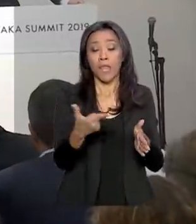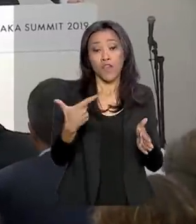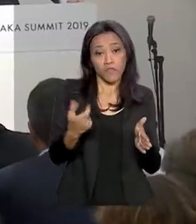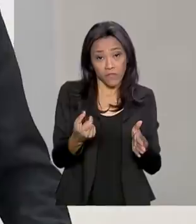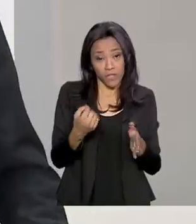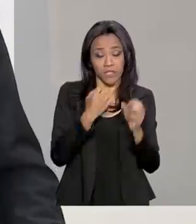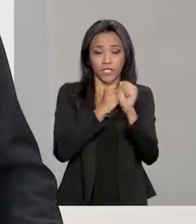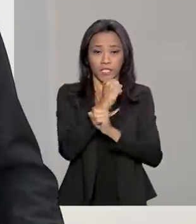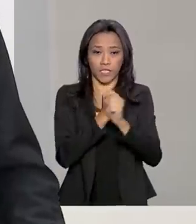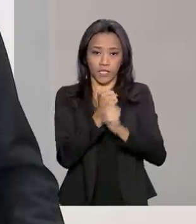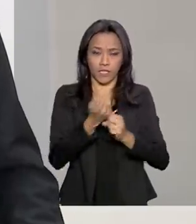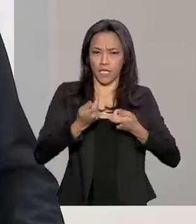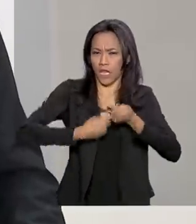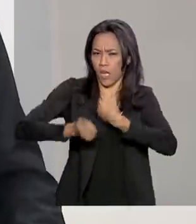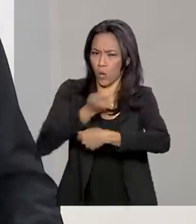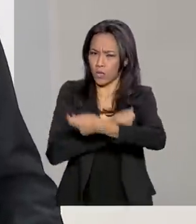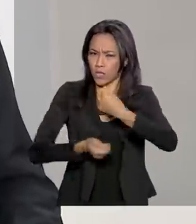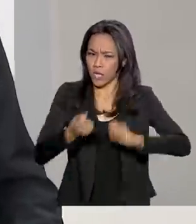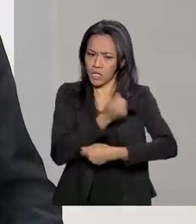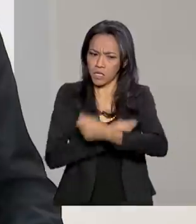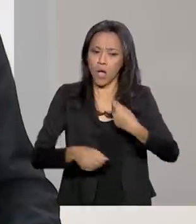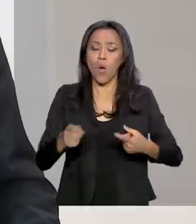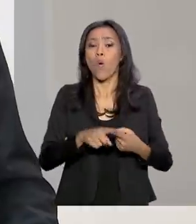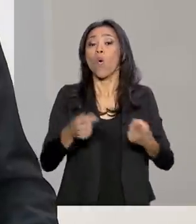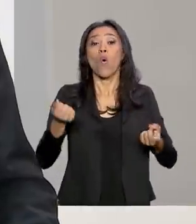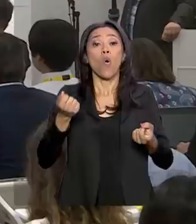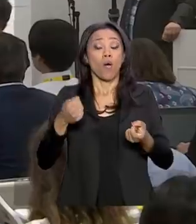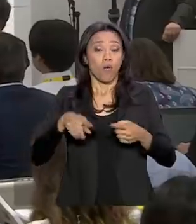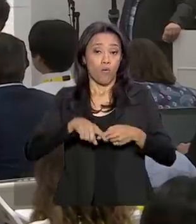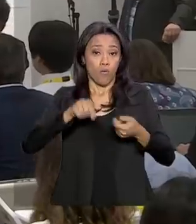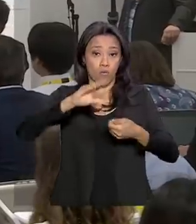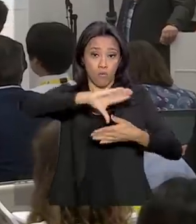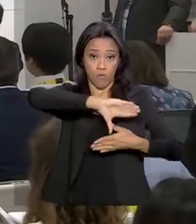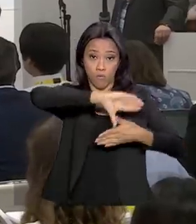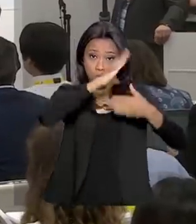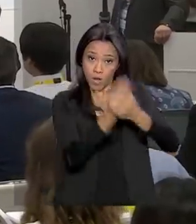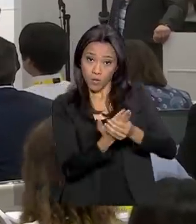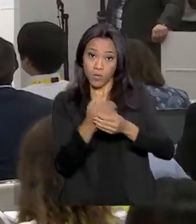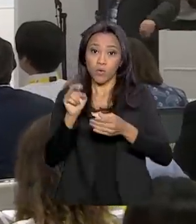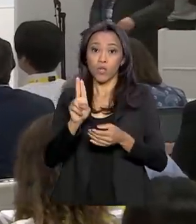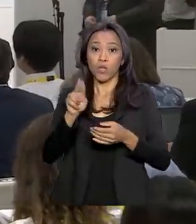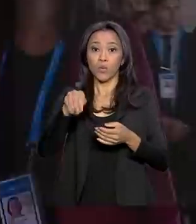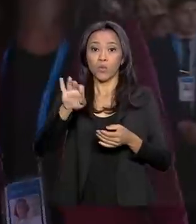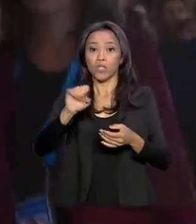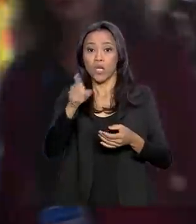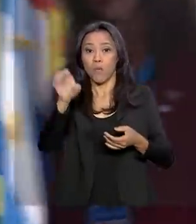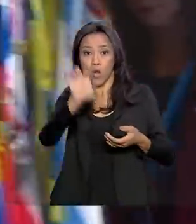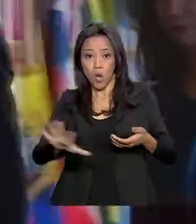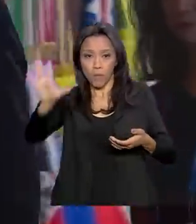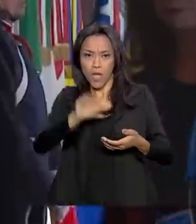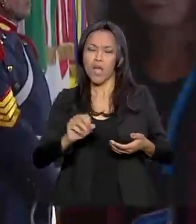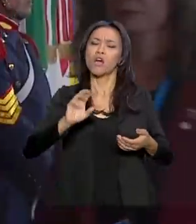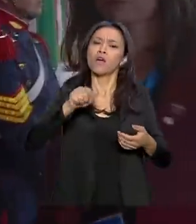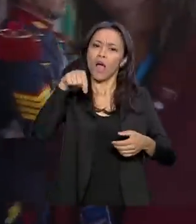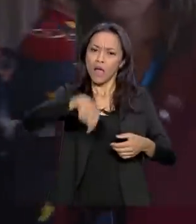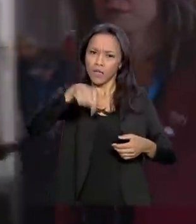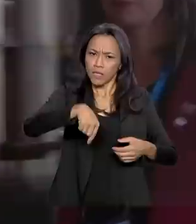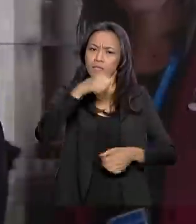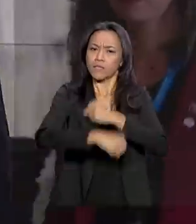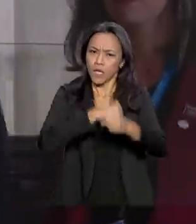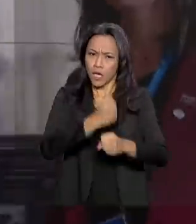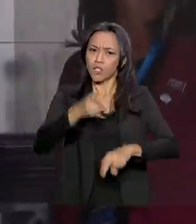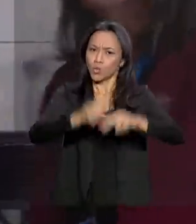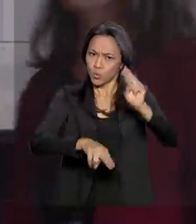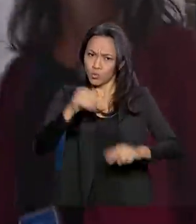negociações, o acordo histórico entre Mercosul e União Europeia foi fechado em junho deste ano. Segundo o presidente Jair Bolsonaro,